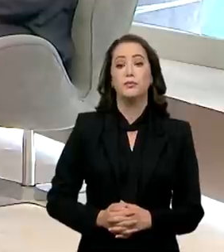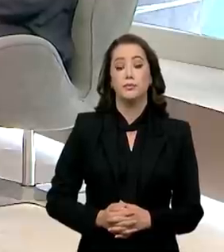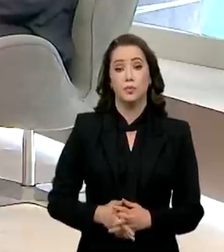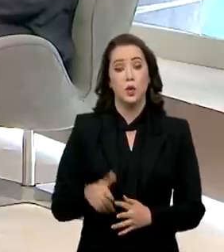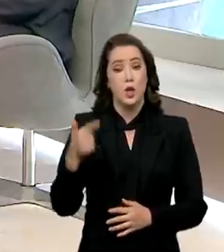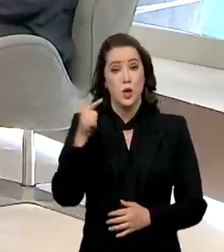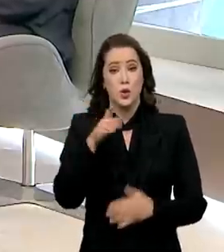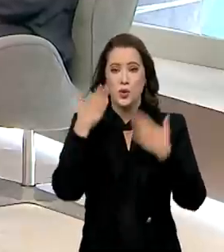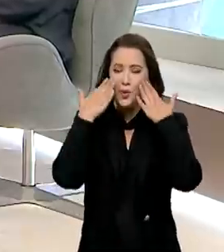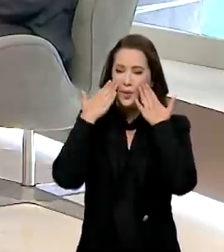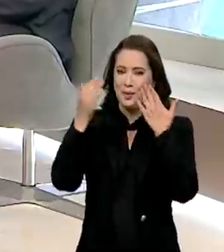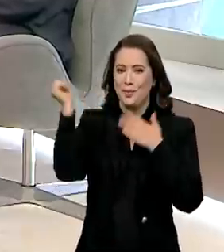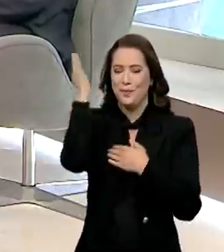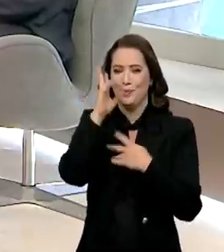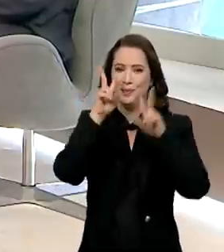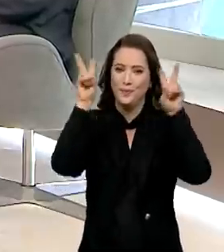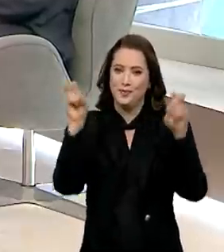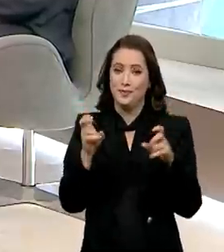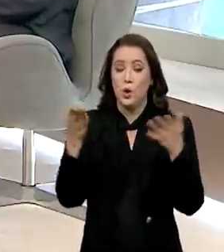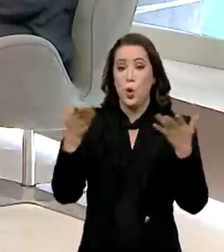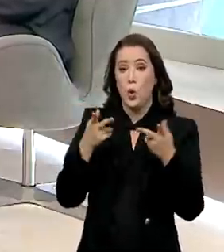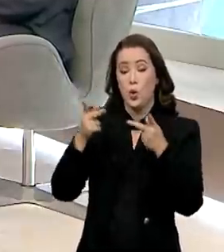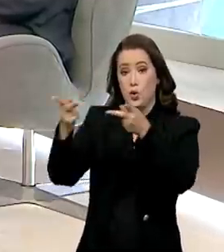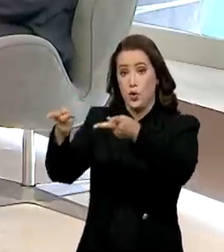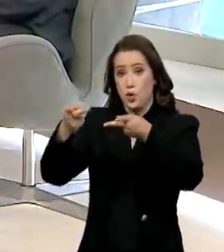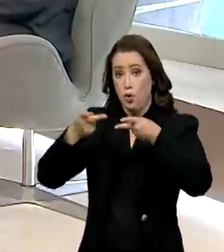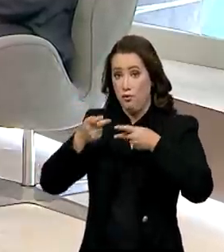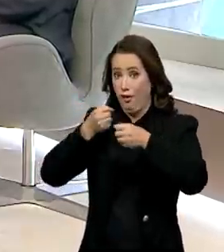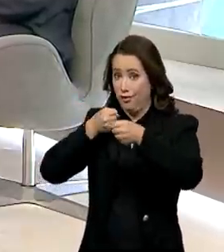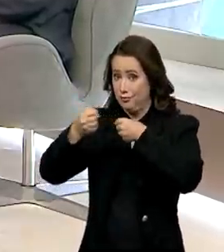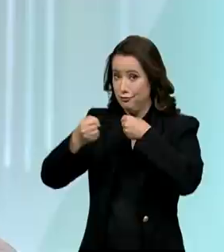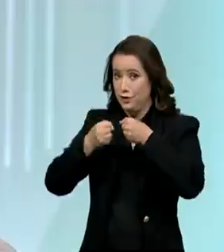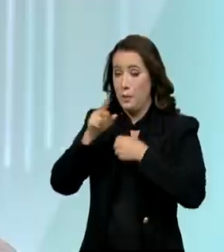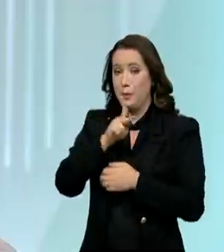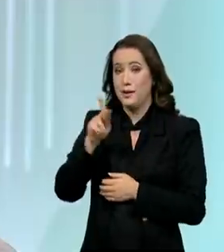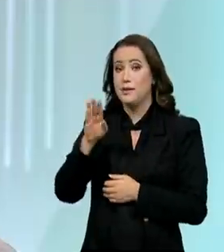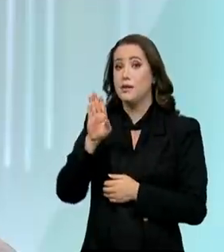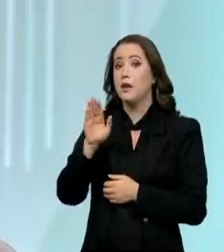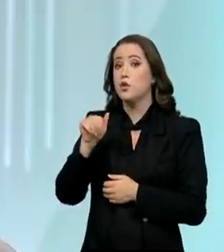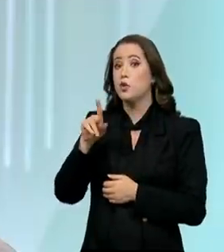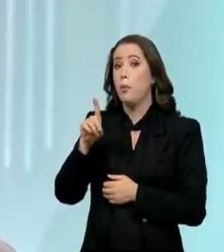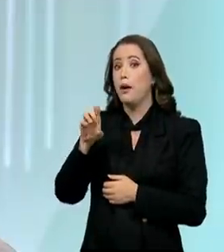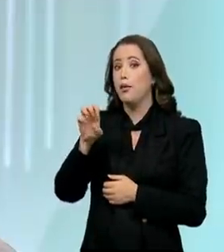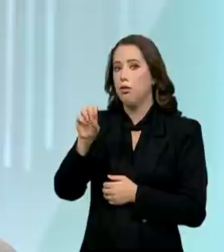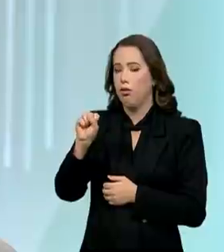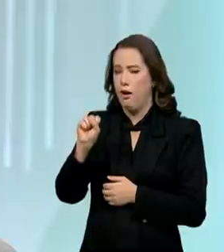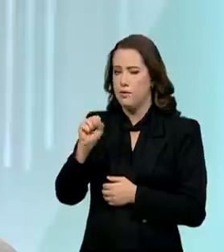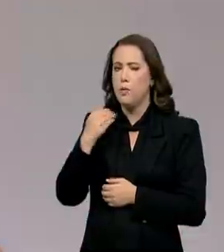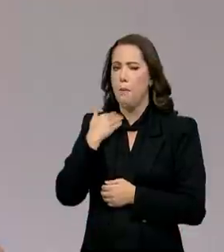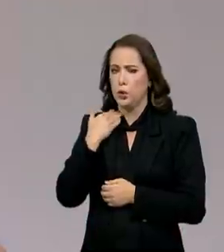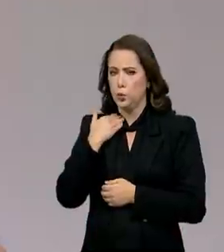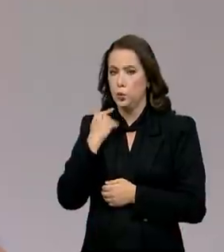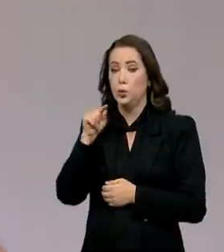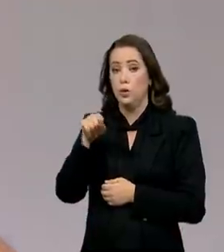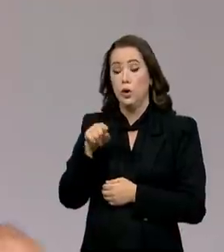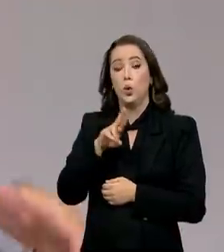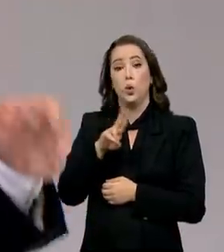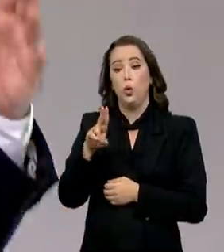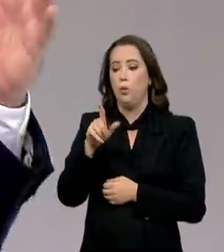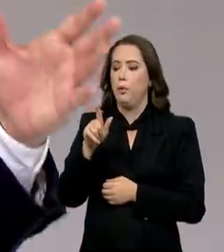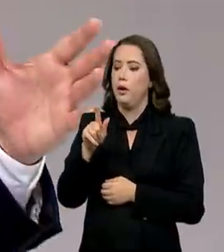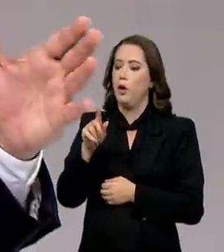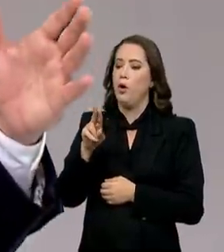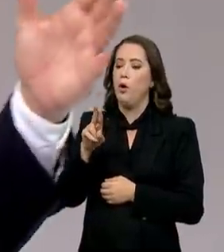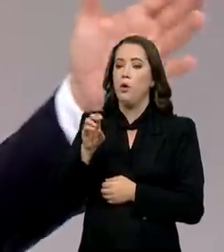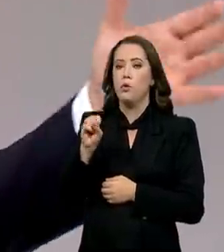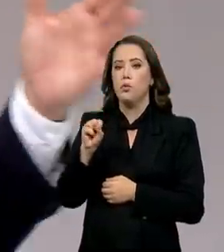De volta com o Brasil em Pauta, o entrevistado é o presidente do BNDES, Gustavo Montesano. Presidente do primeiro bloco, falamos muito